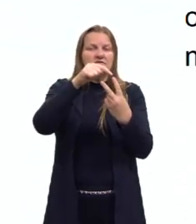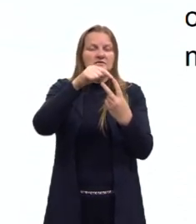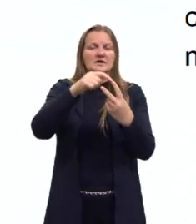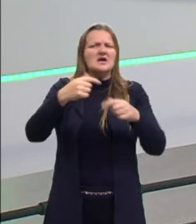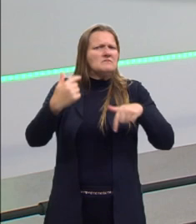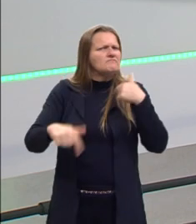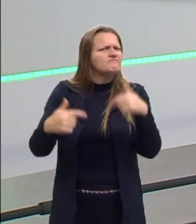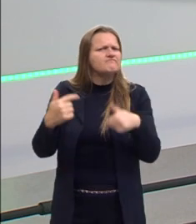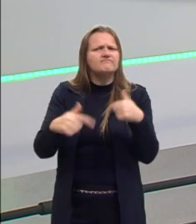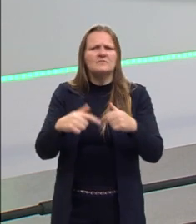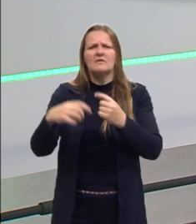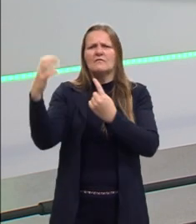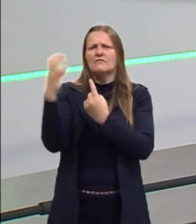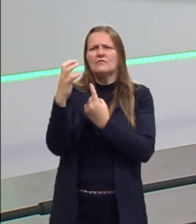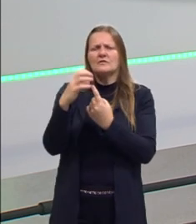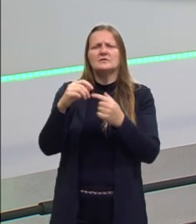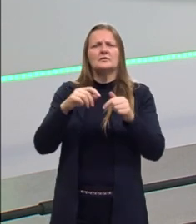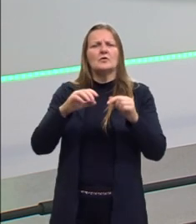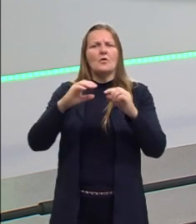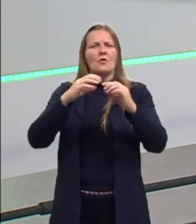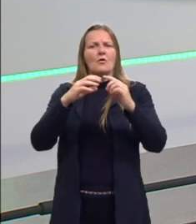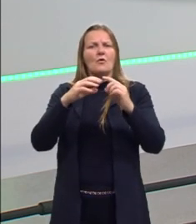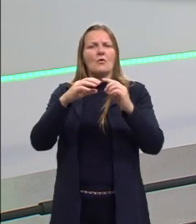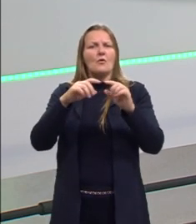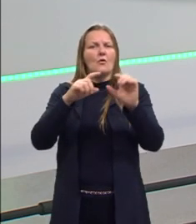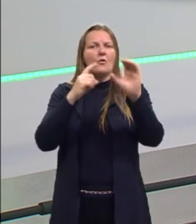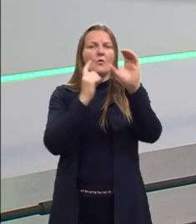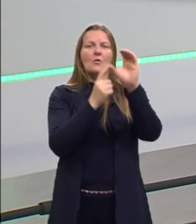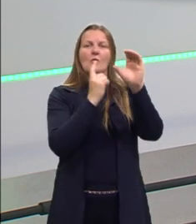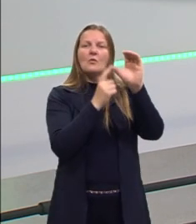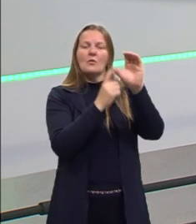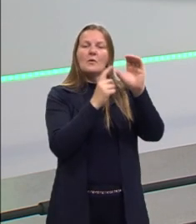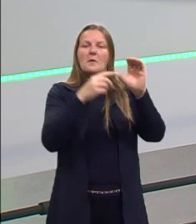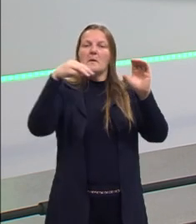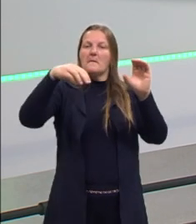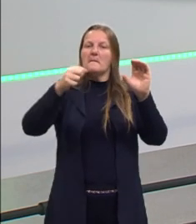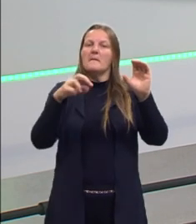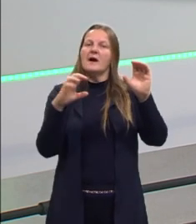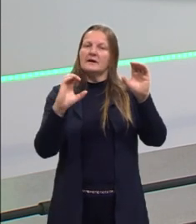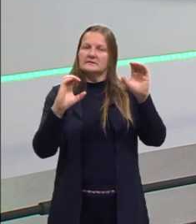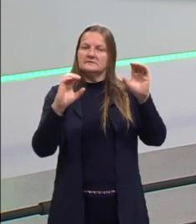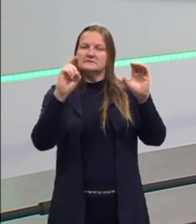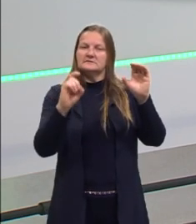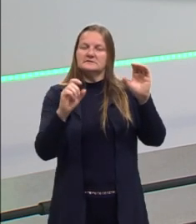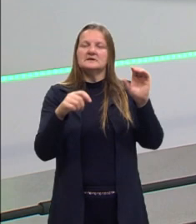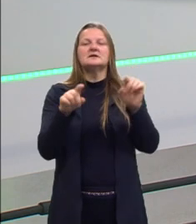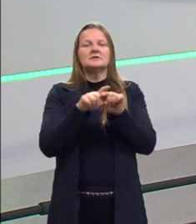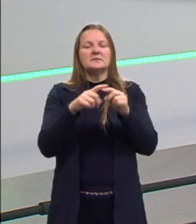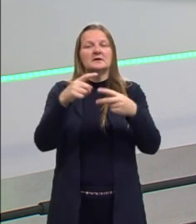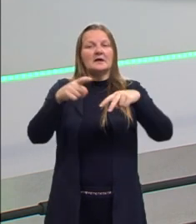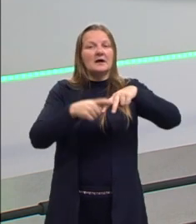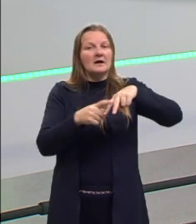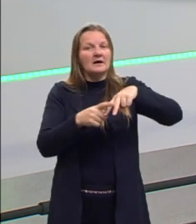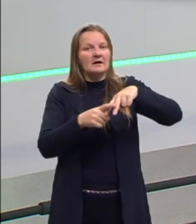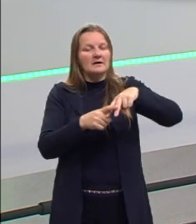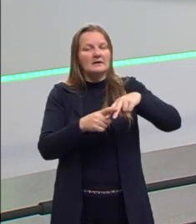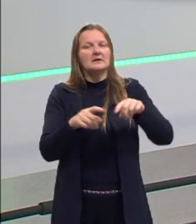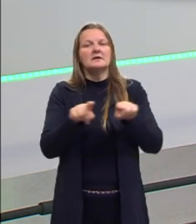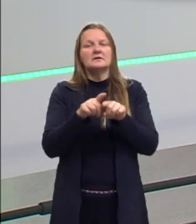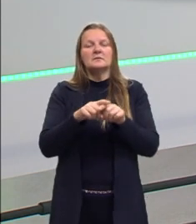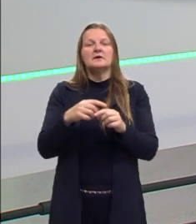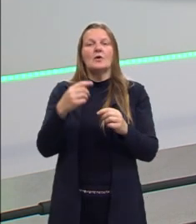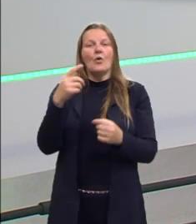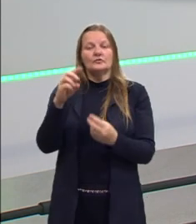um partido muito influenciado pelo comunismo, pelas ideias de Karl Marx, e um pouquinho pelo anarquismo também. E já o Partido